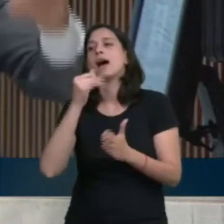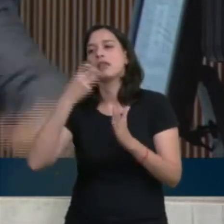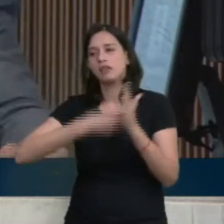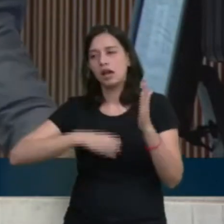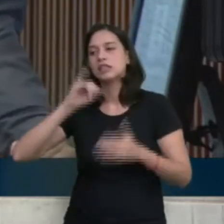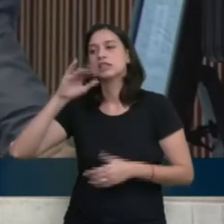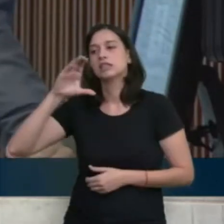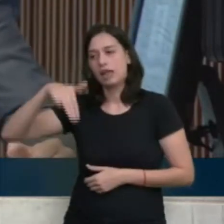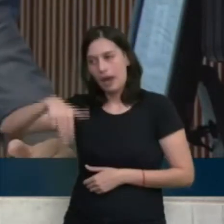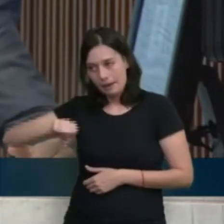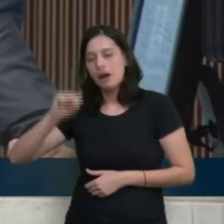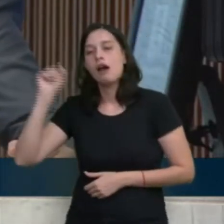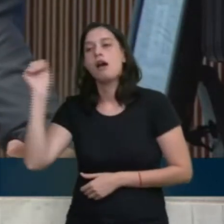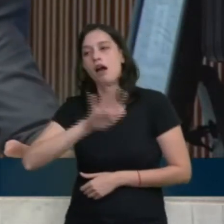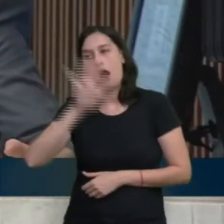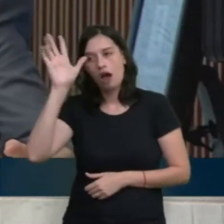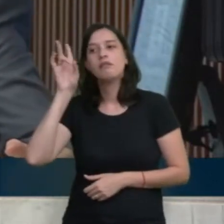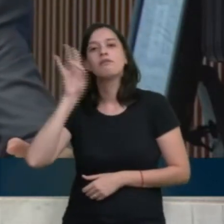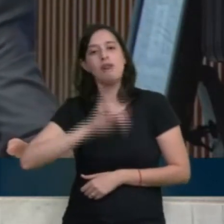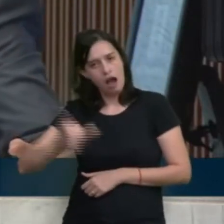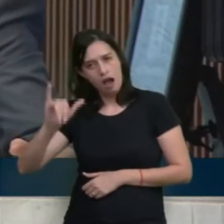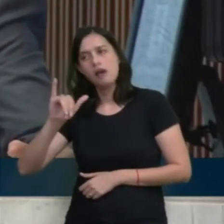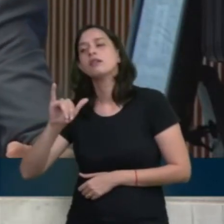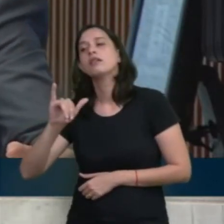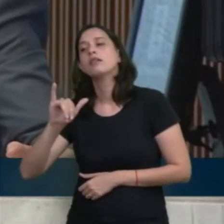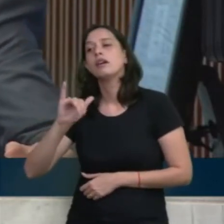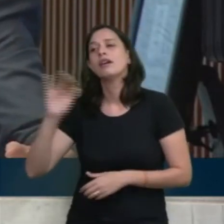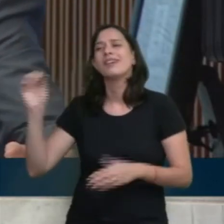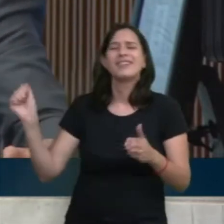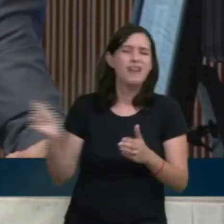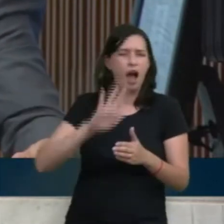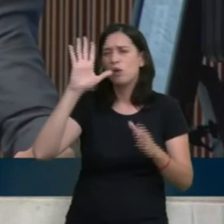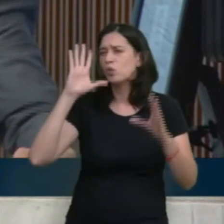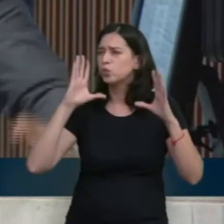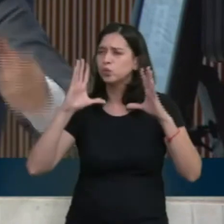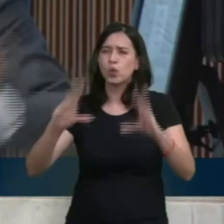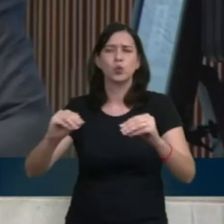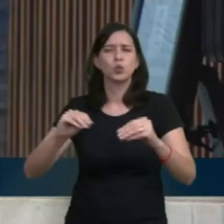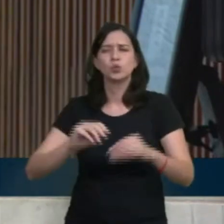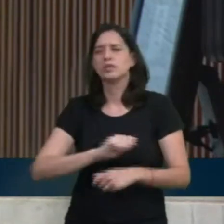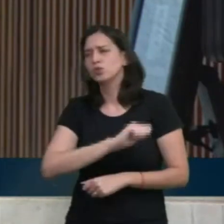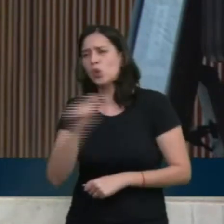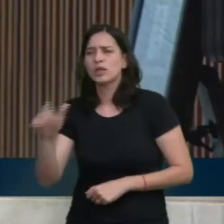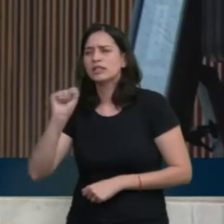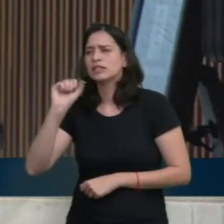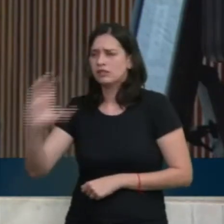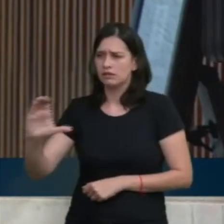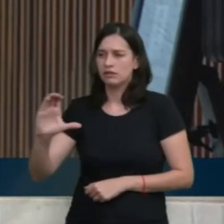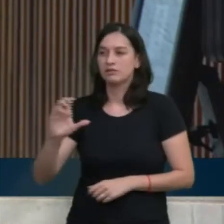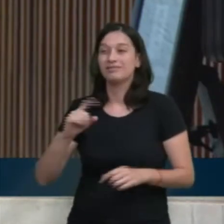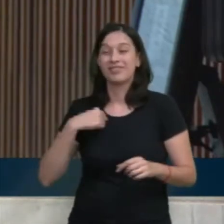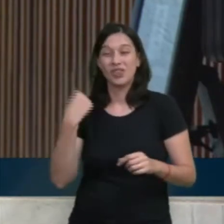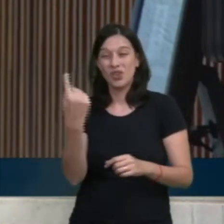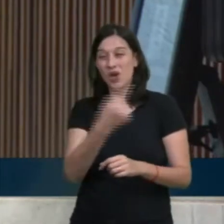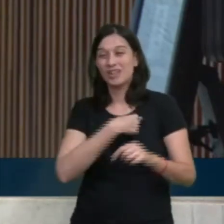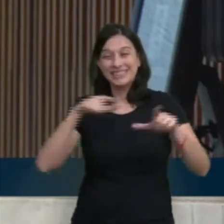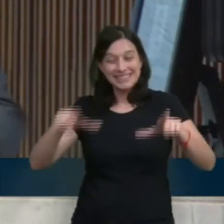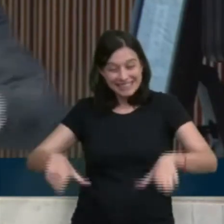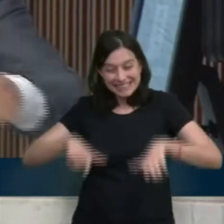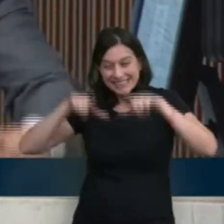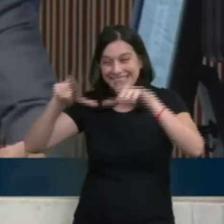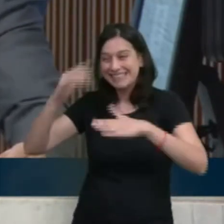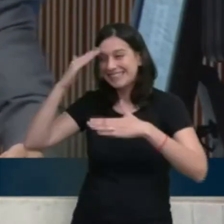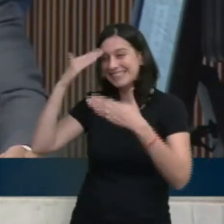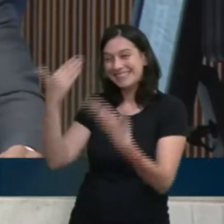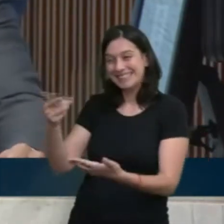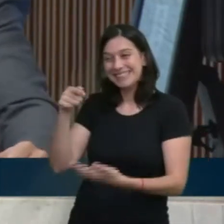Brasil. Bem mais caro que Santa Catarina. E nós vamos agora dar um título para Santa Catarina. Governador